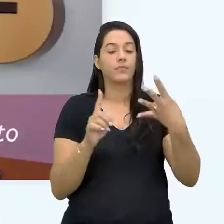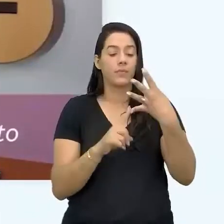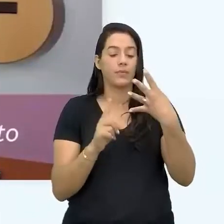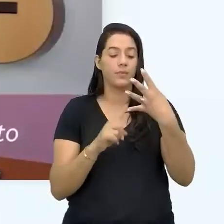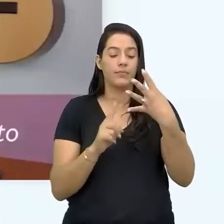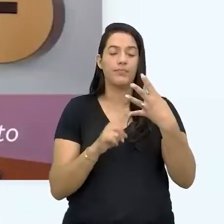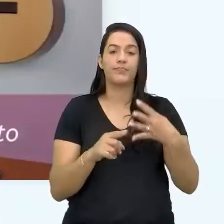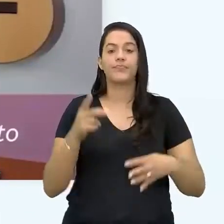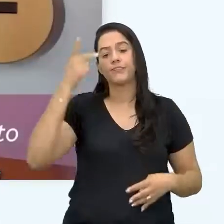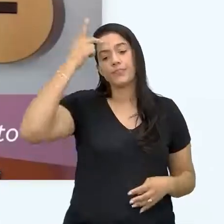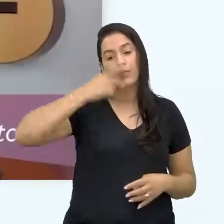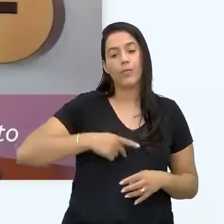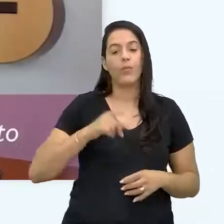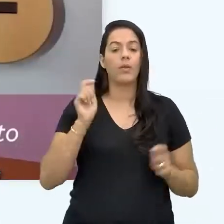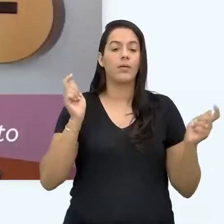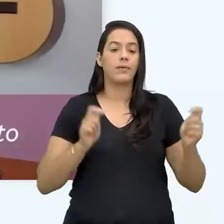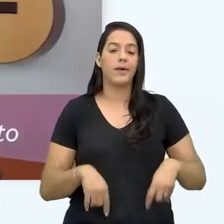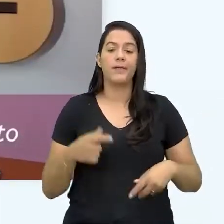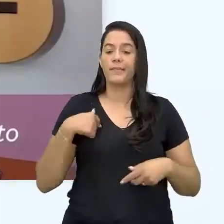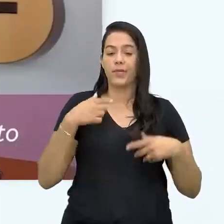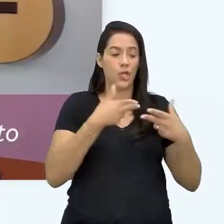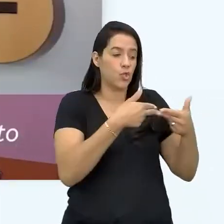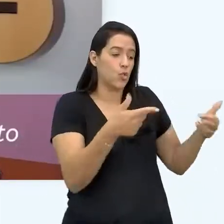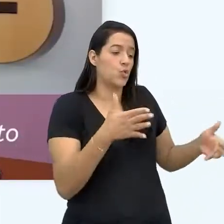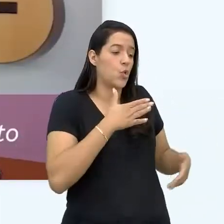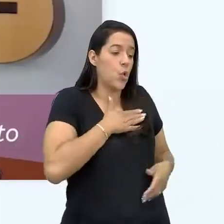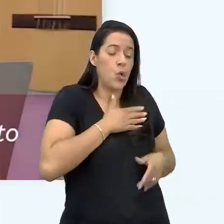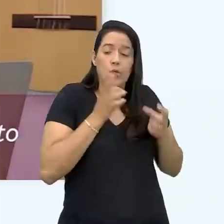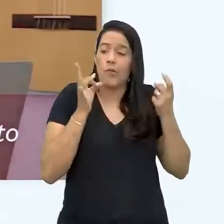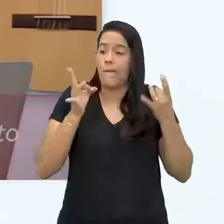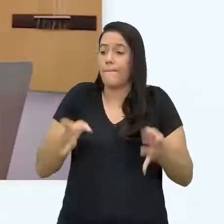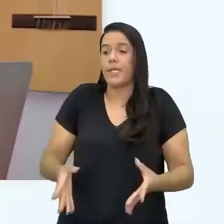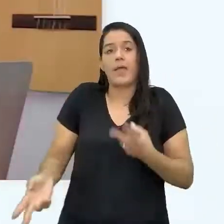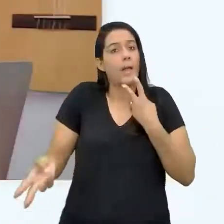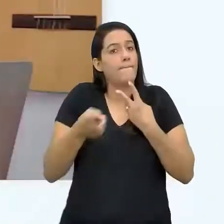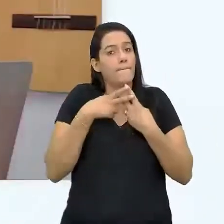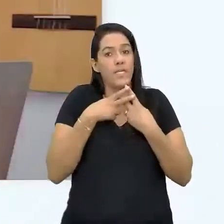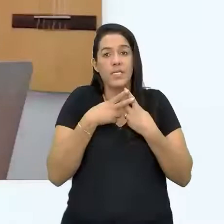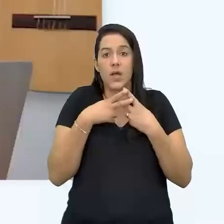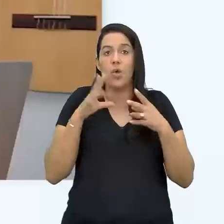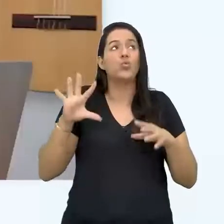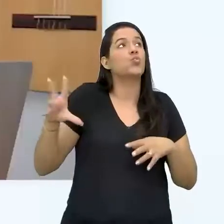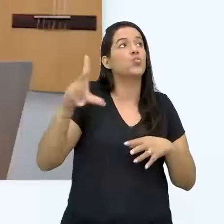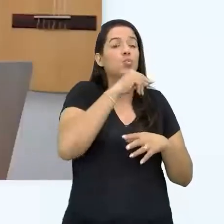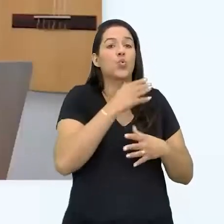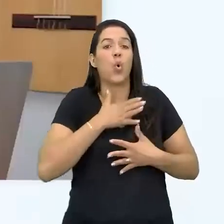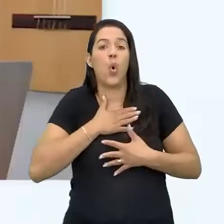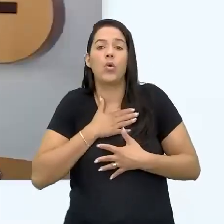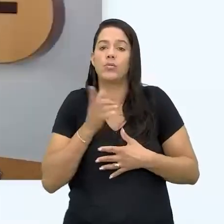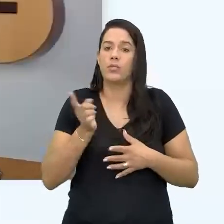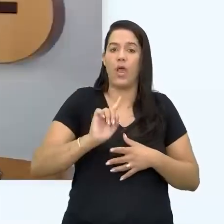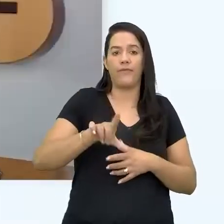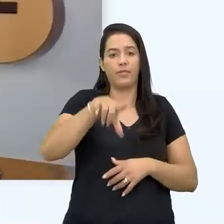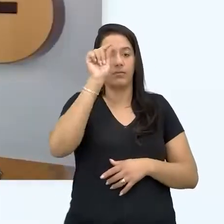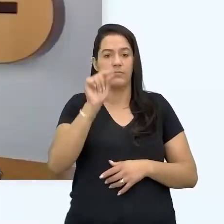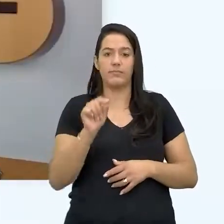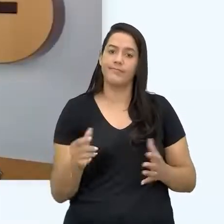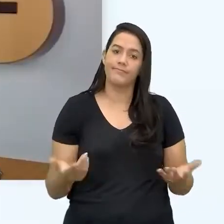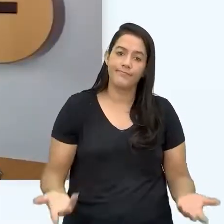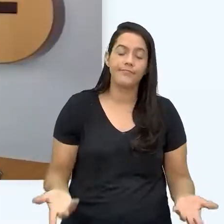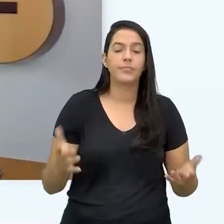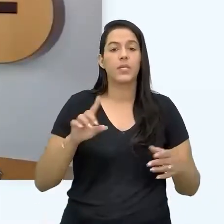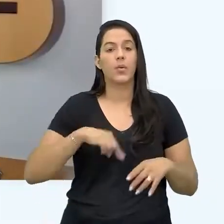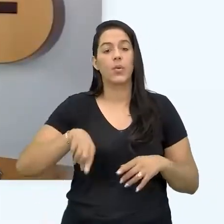sobre branding, pessoal. Aí eu vou precisar abandonar as coisas que eu gosto, eu vou ficar numa prisão. Eu não vou mais poder fazer tudo o que eu gosto, eu vou ter que escolher. Claro que